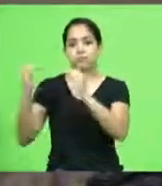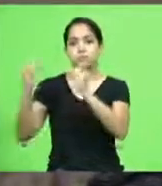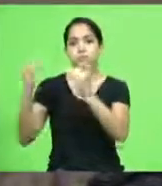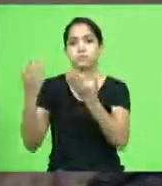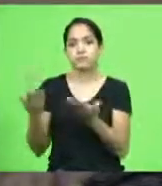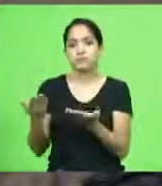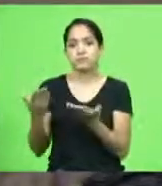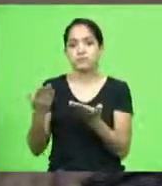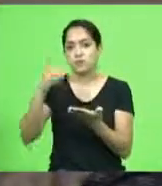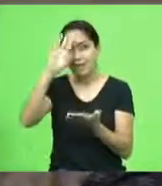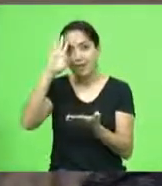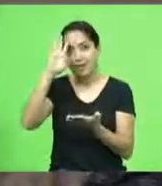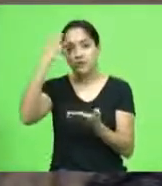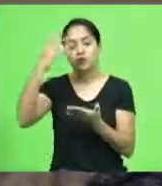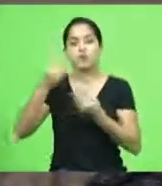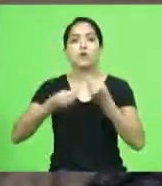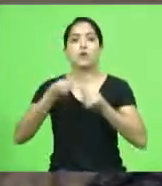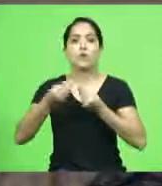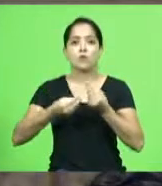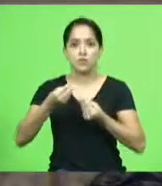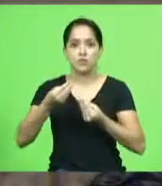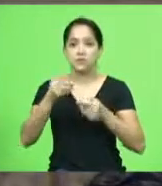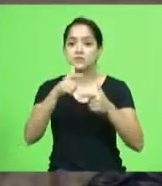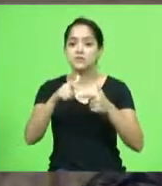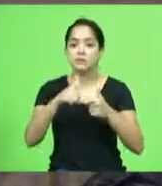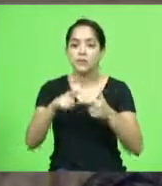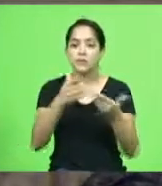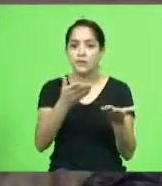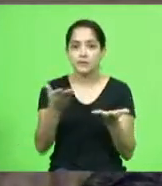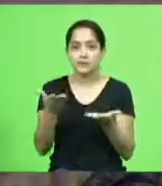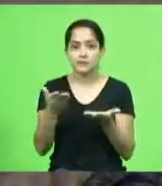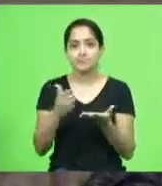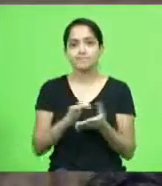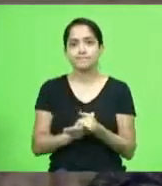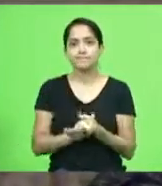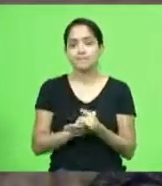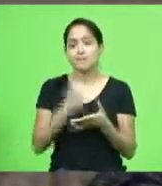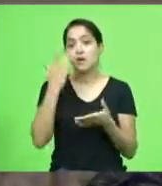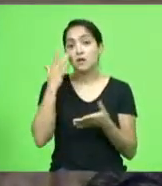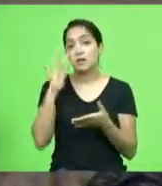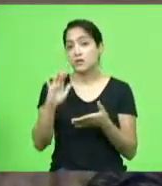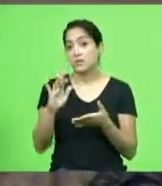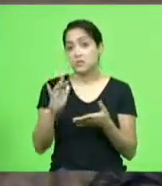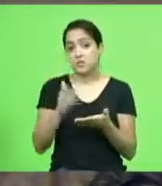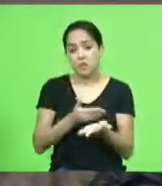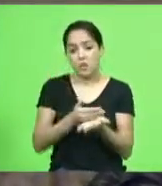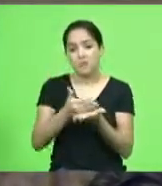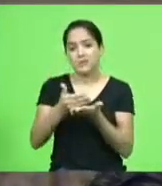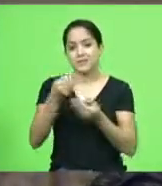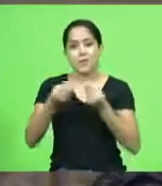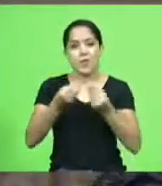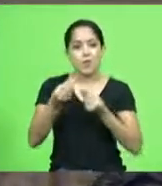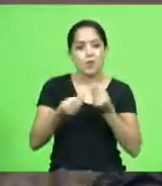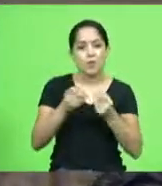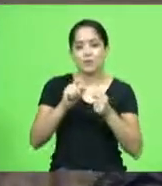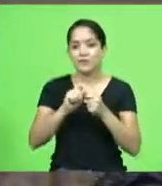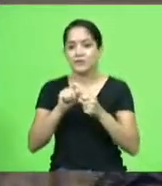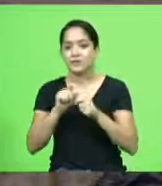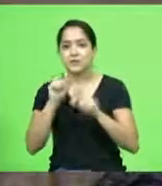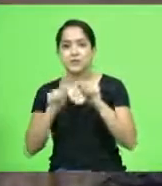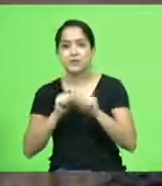para resolver esse tipo de problema eu de fato não sei por onde começar o que fazer não sei